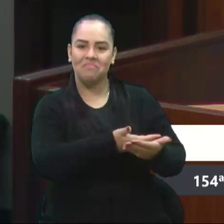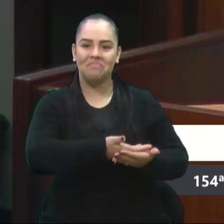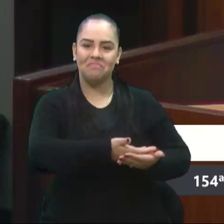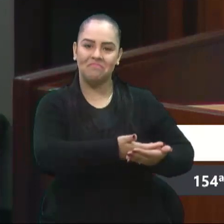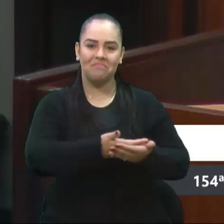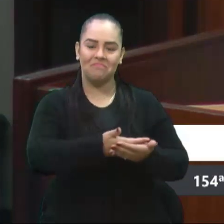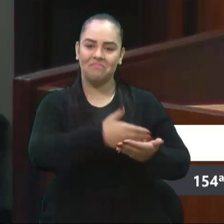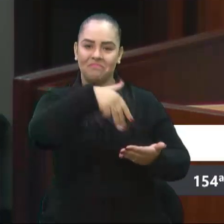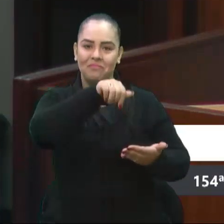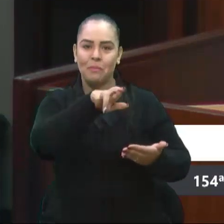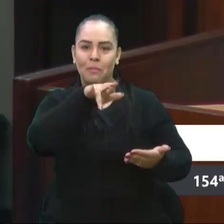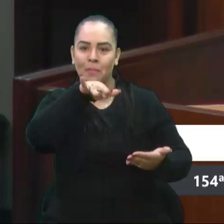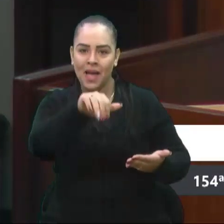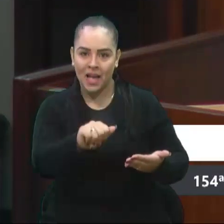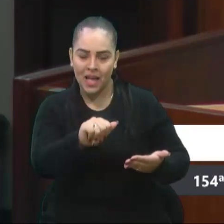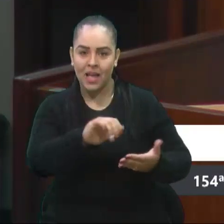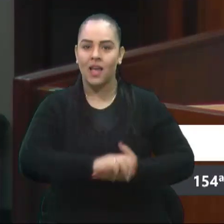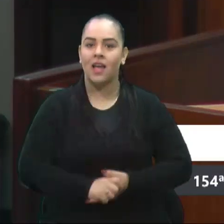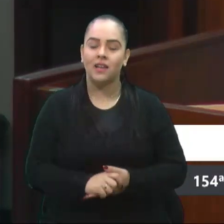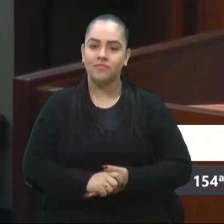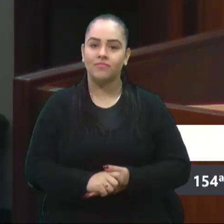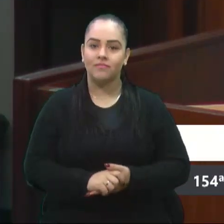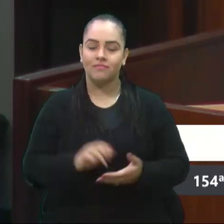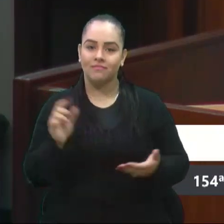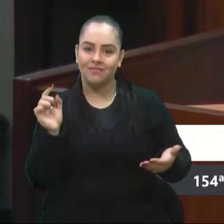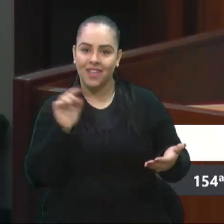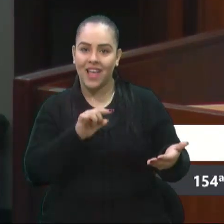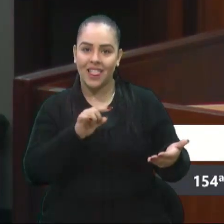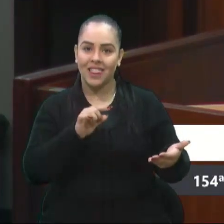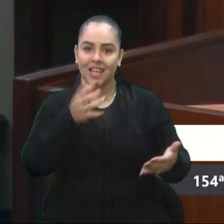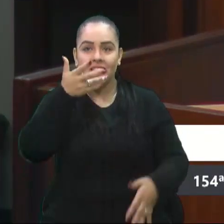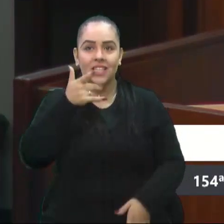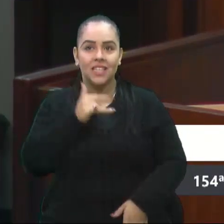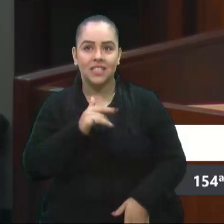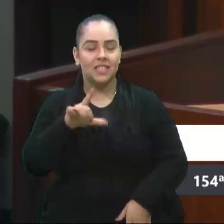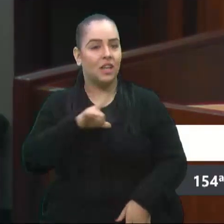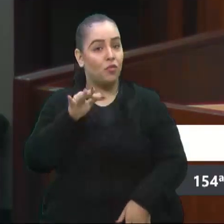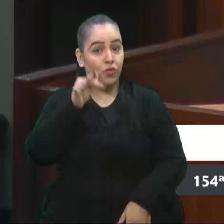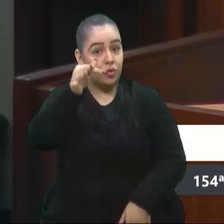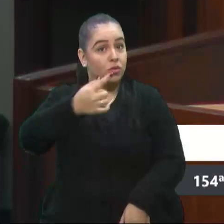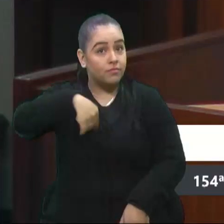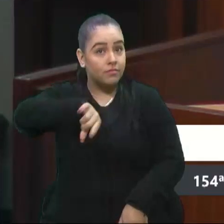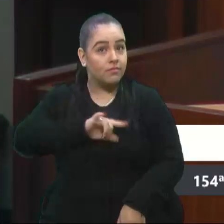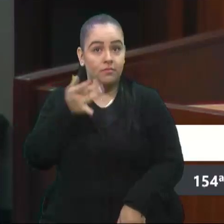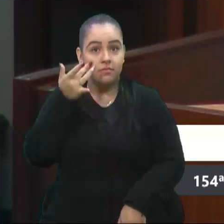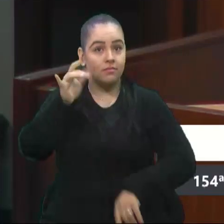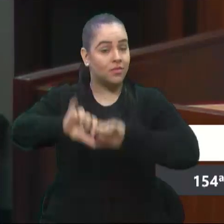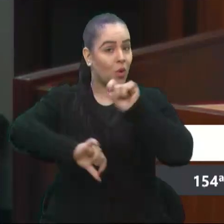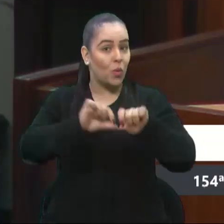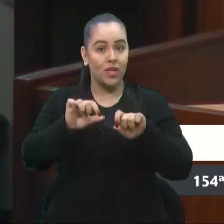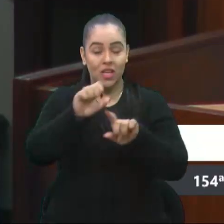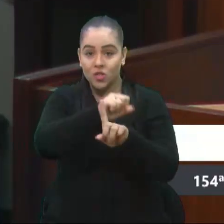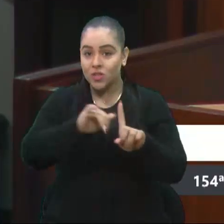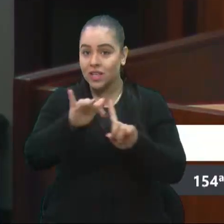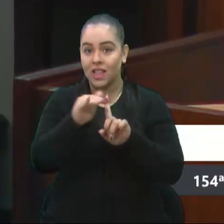E eu via ela, uma criança, um futuro, porque a gente não sabe o vai ser a sociedade ali na frente.